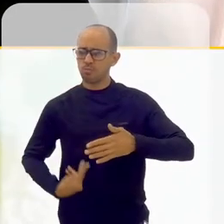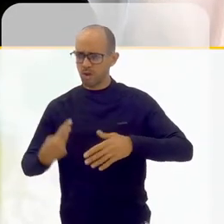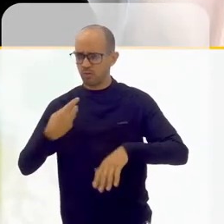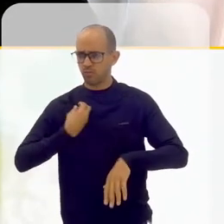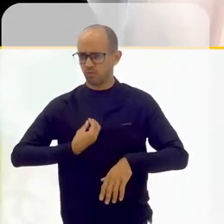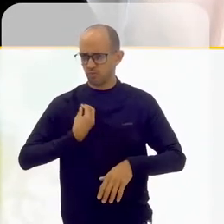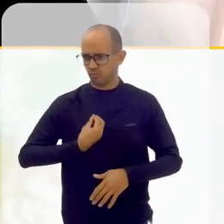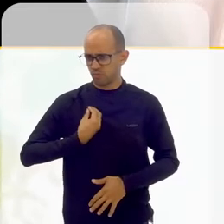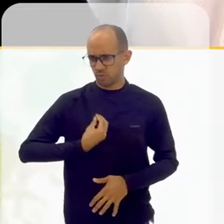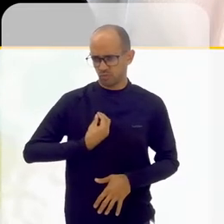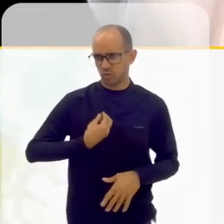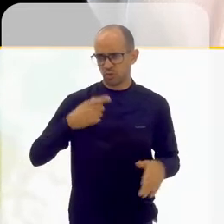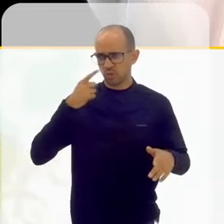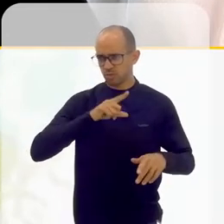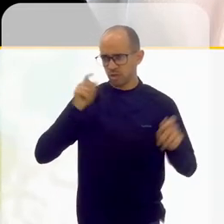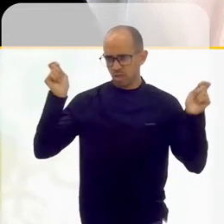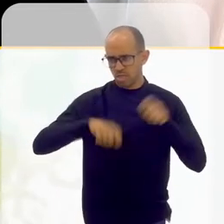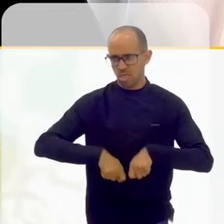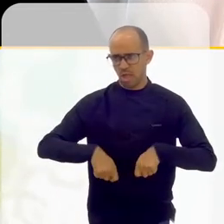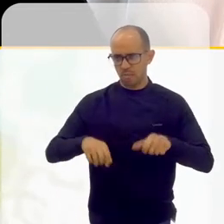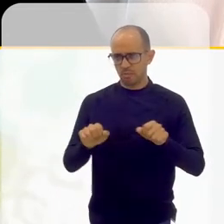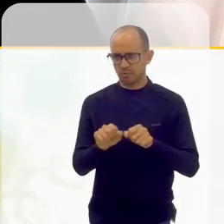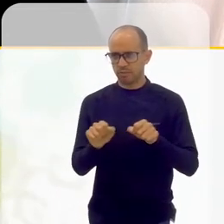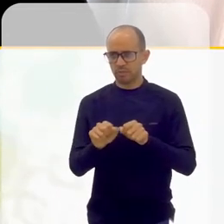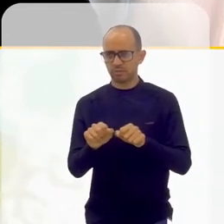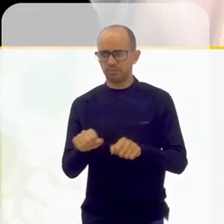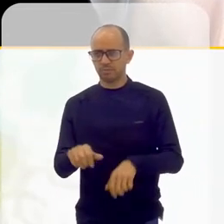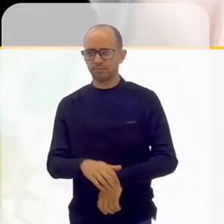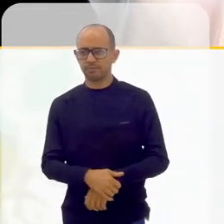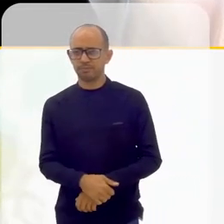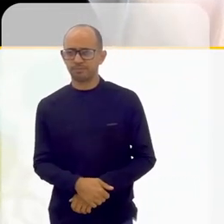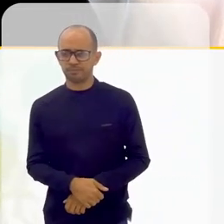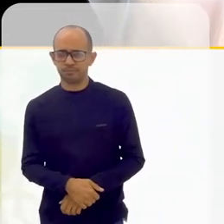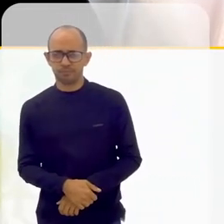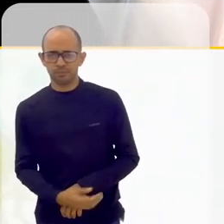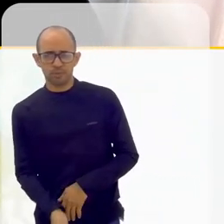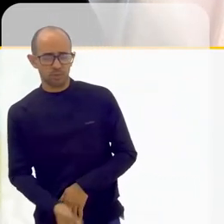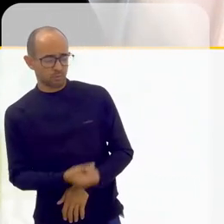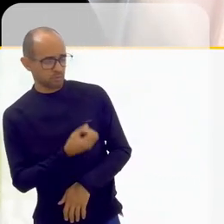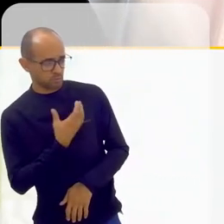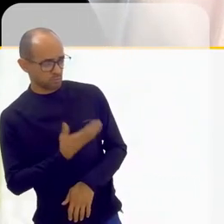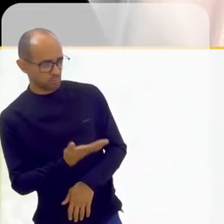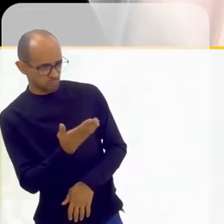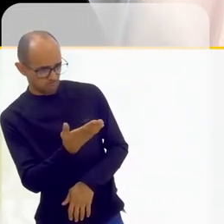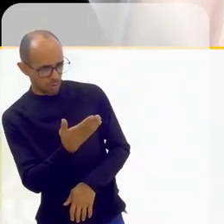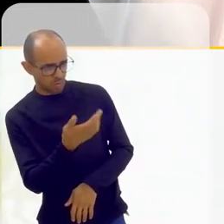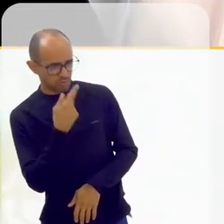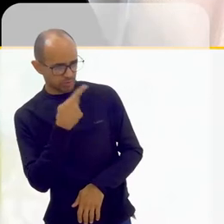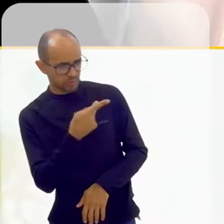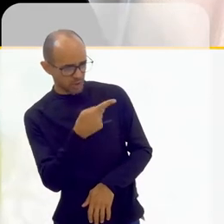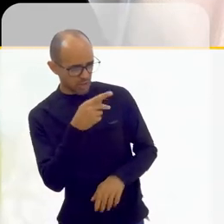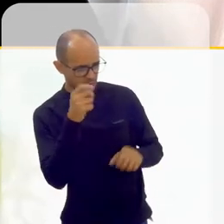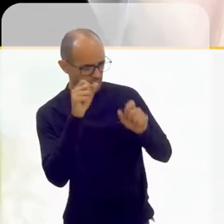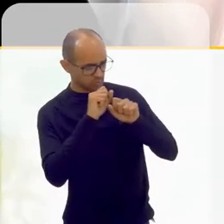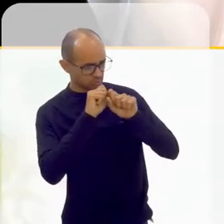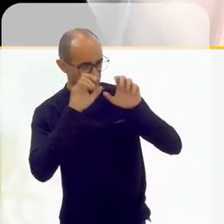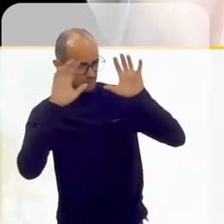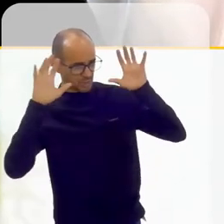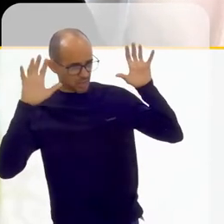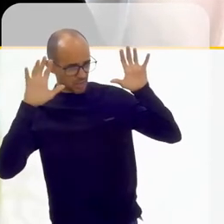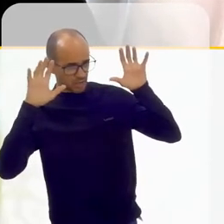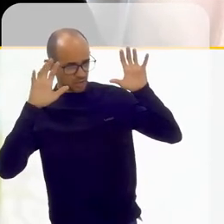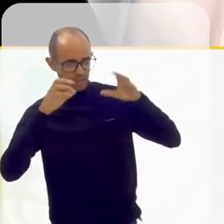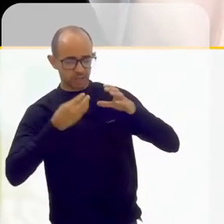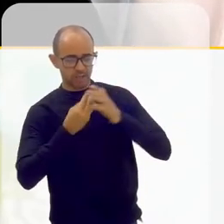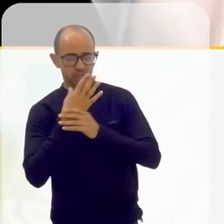humano, e que cada um consegue produzir. como isso abre a nossa cabeça, como isso